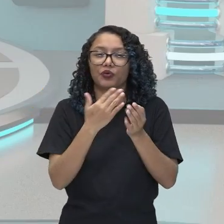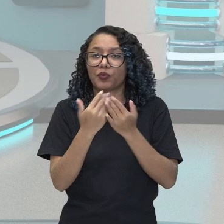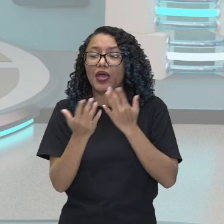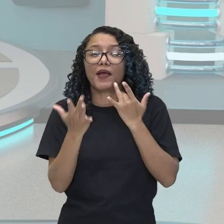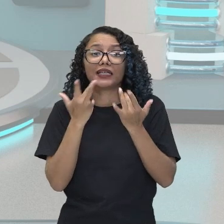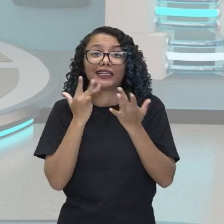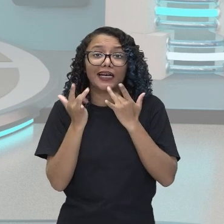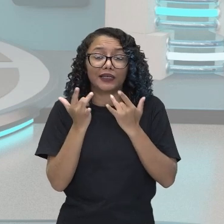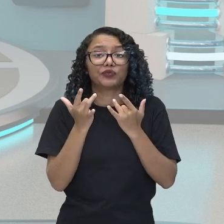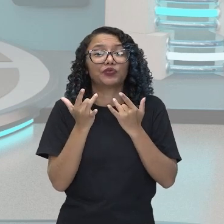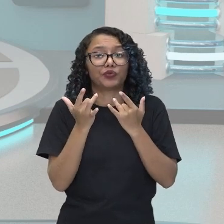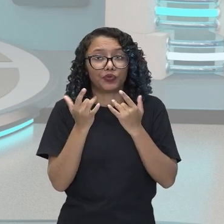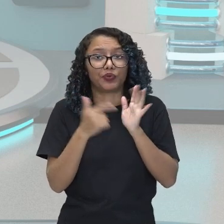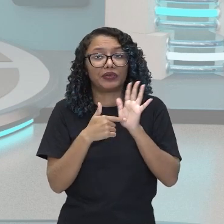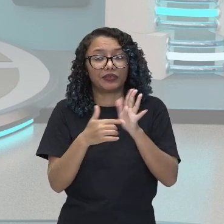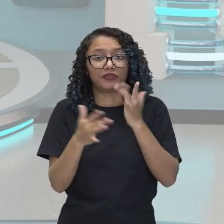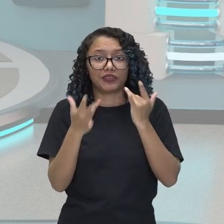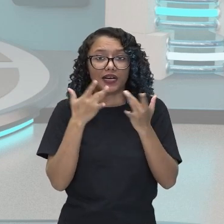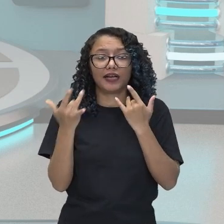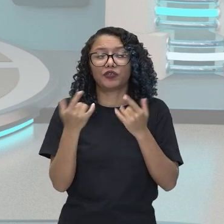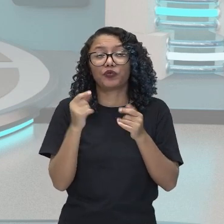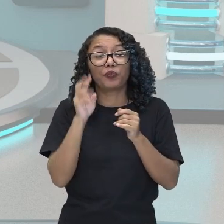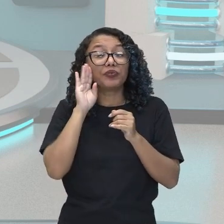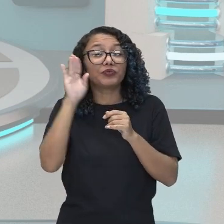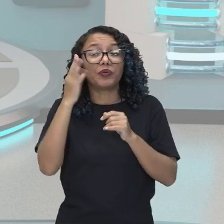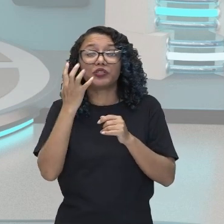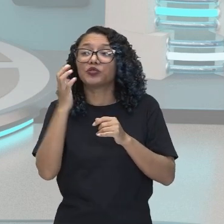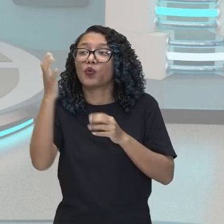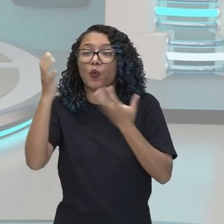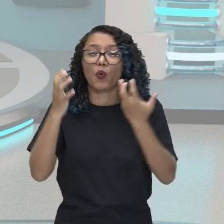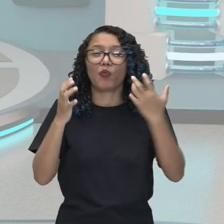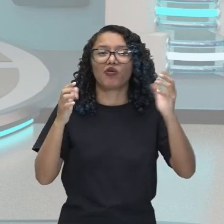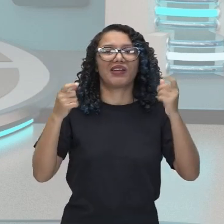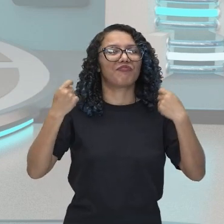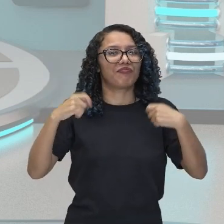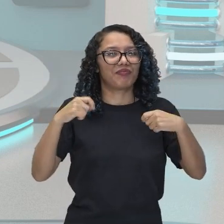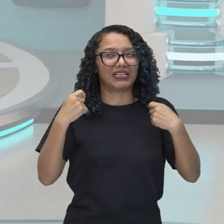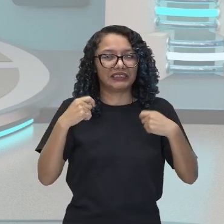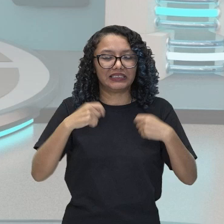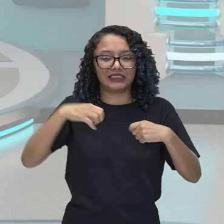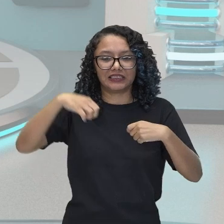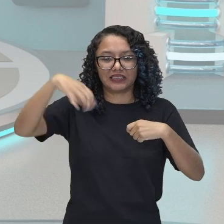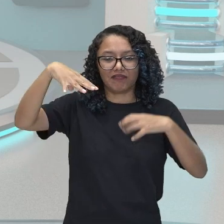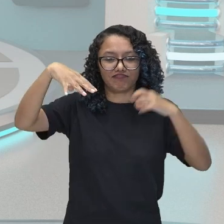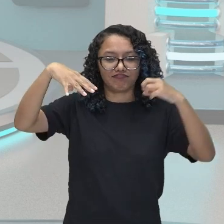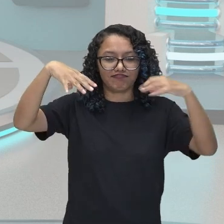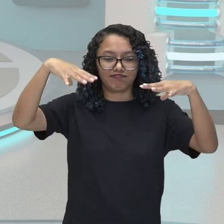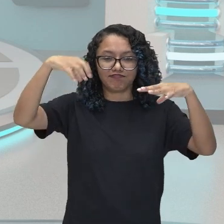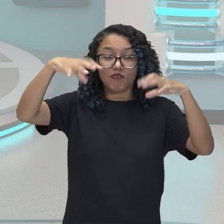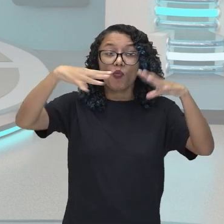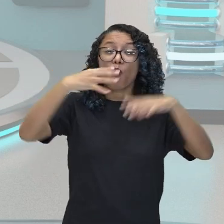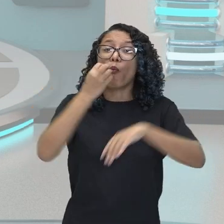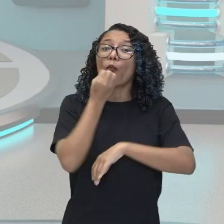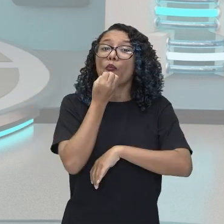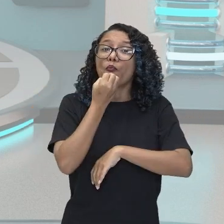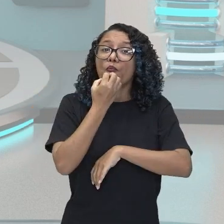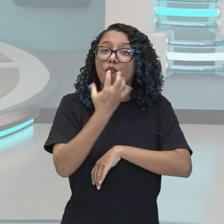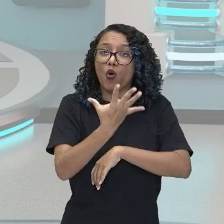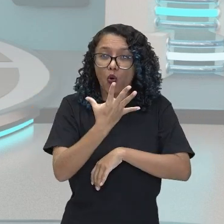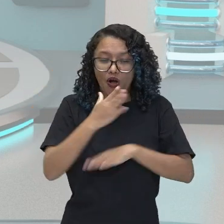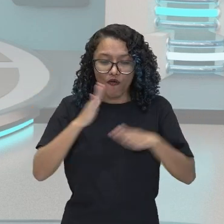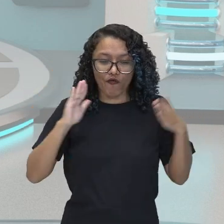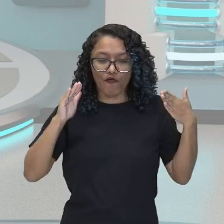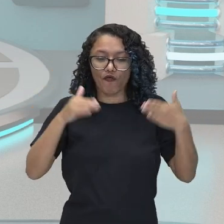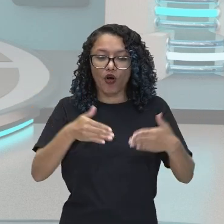também na ópera. Então, a iluminação tem que estar bem centralizada nos atores principais.